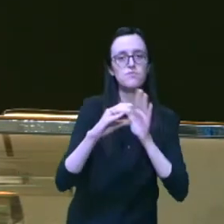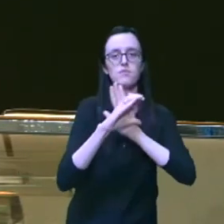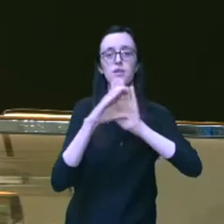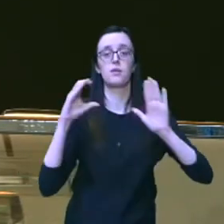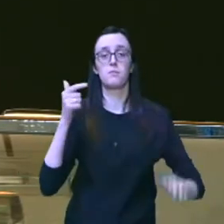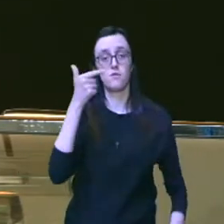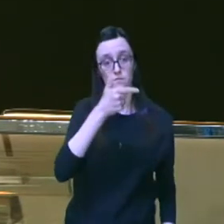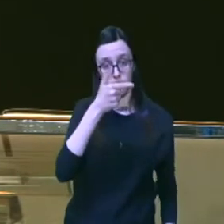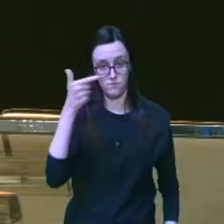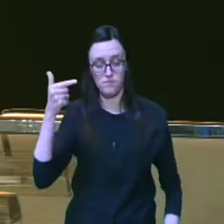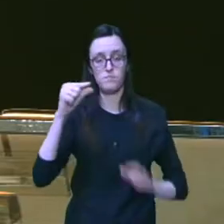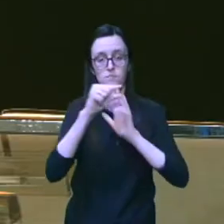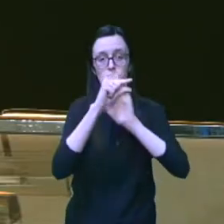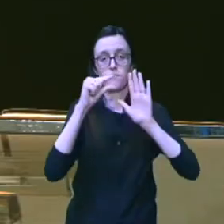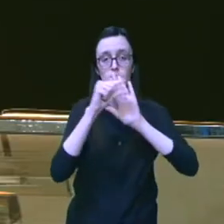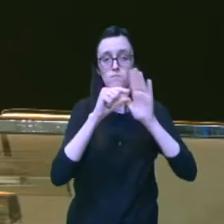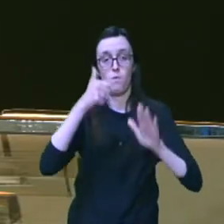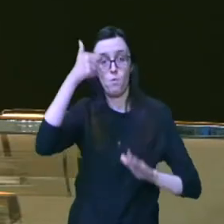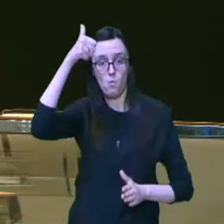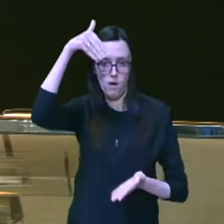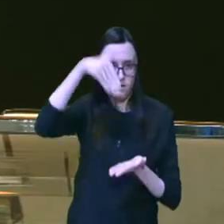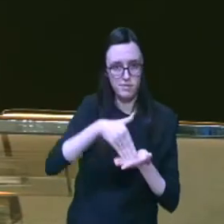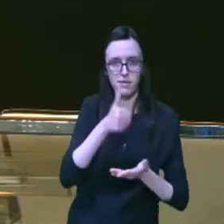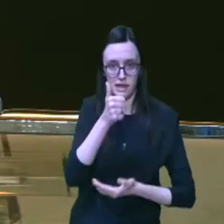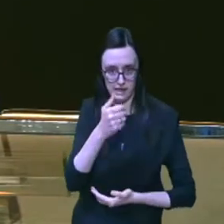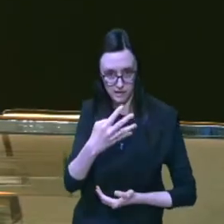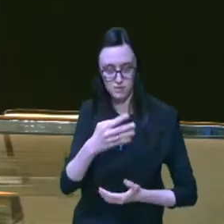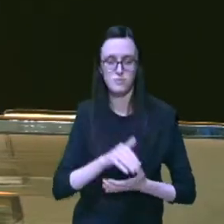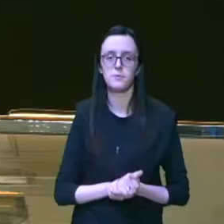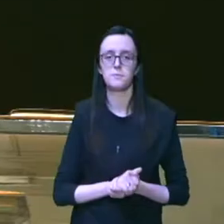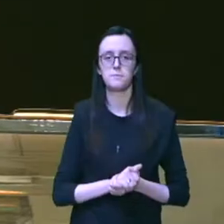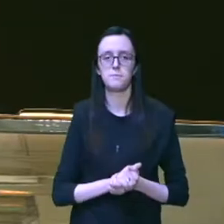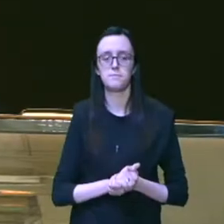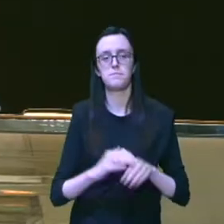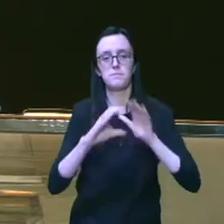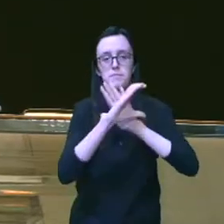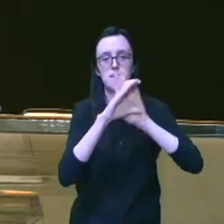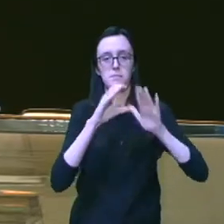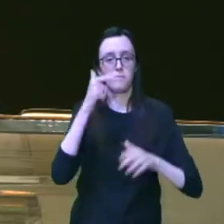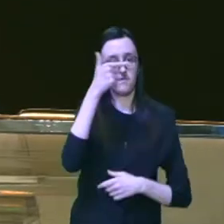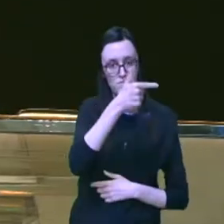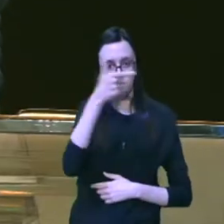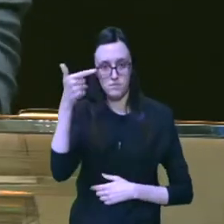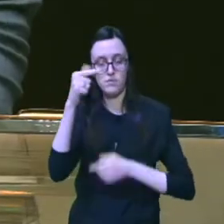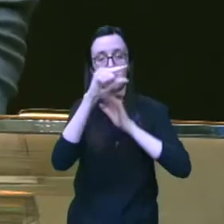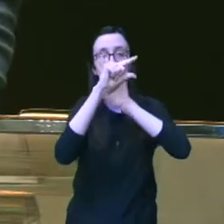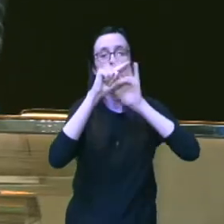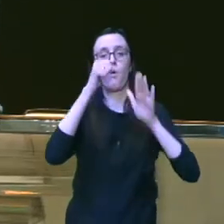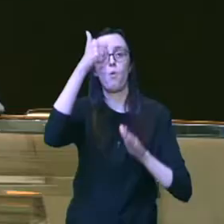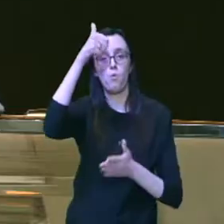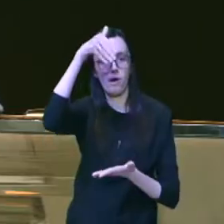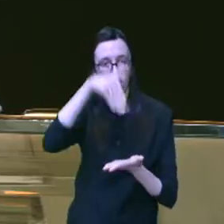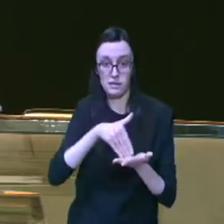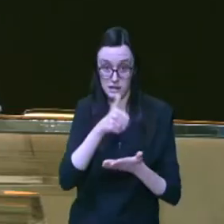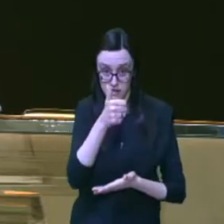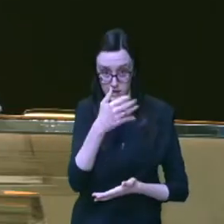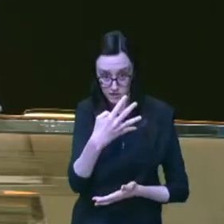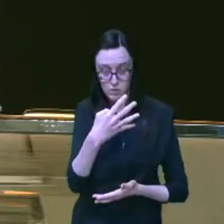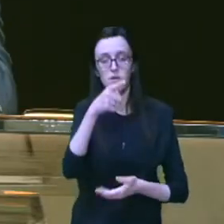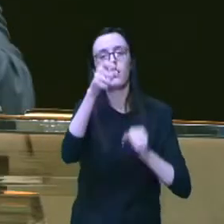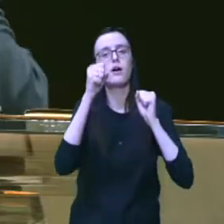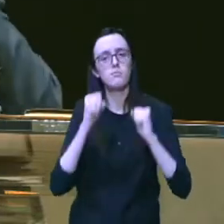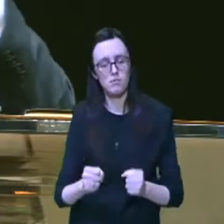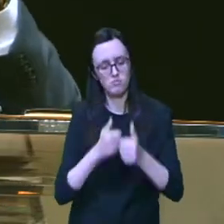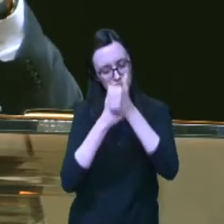22 versos 1 ao 14 Gênesis capítulo 22 versos 1 ao 14 você